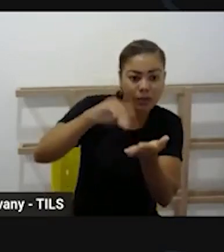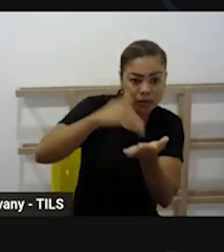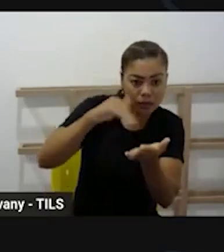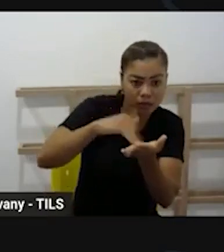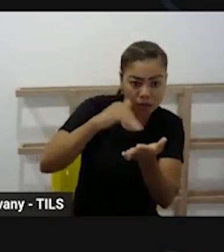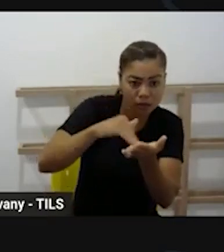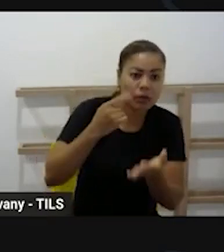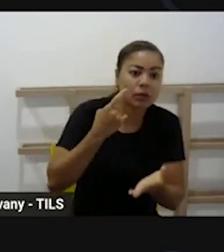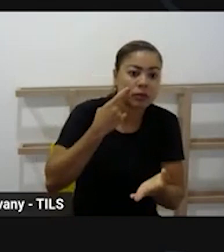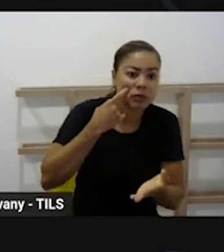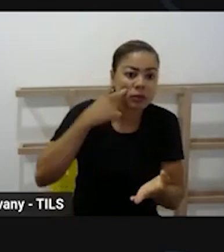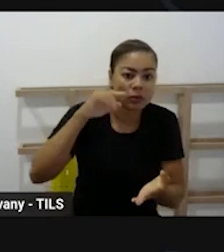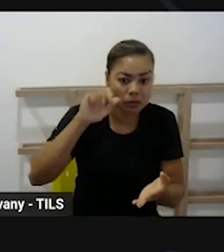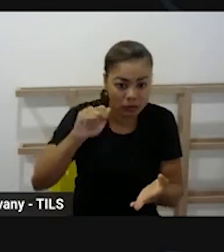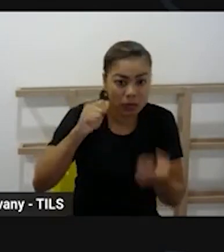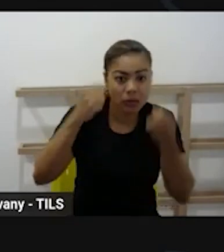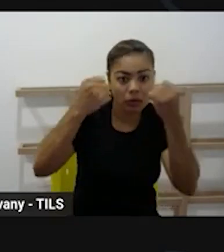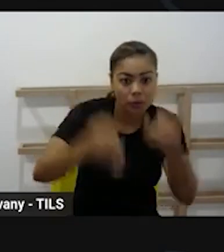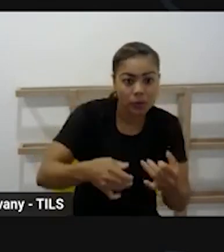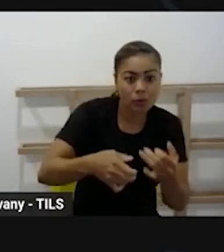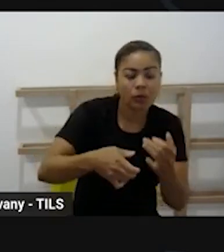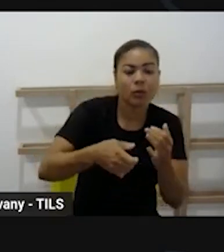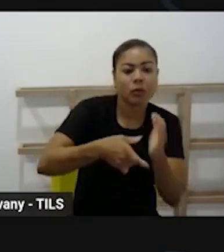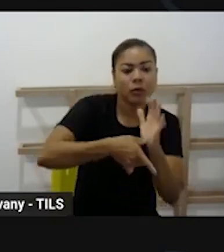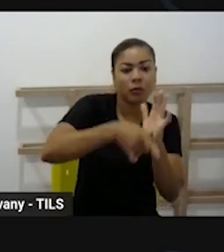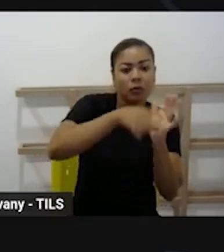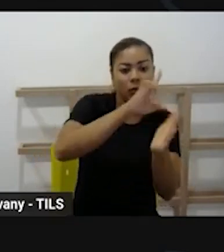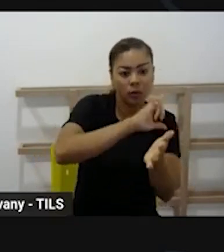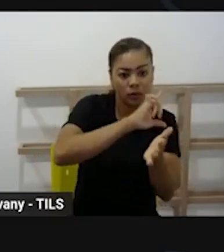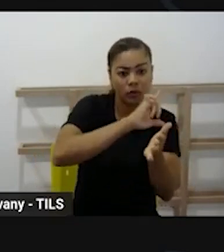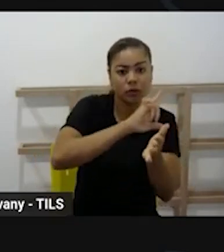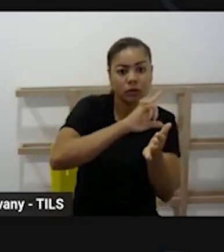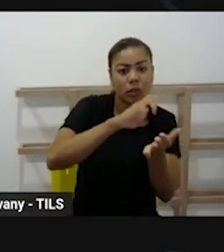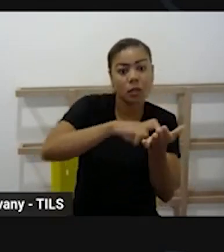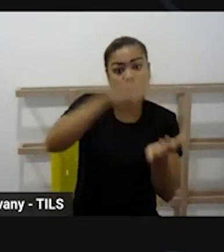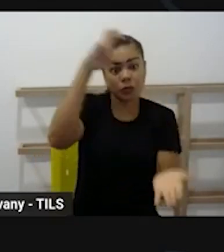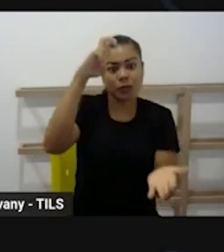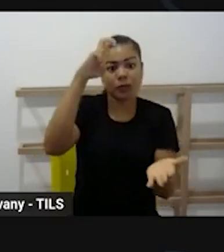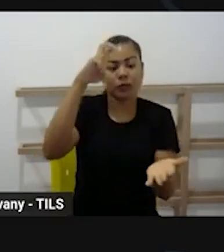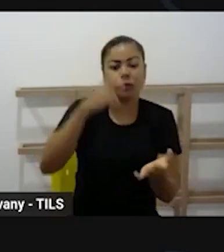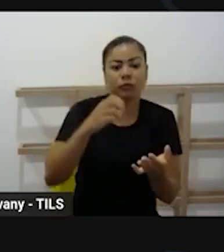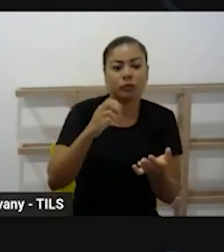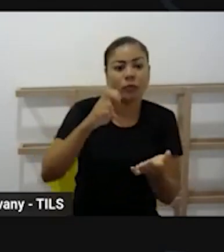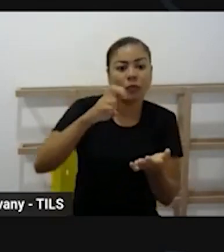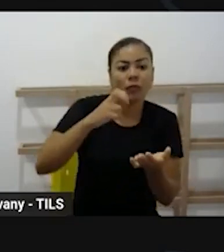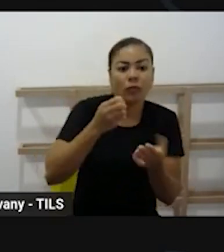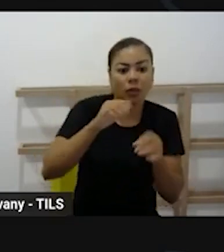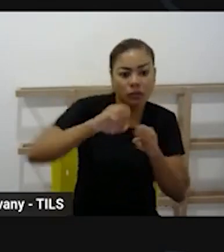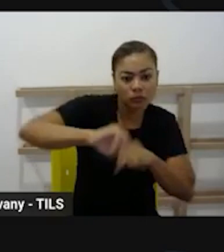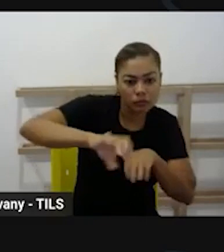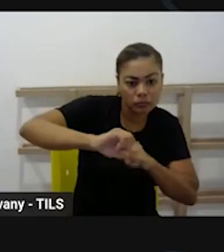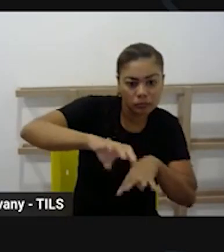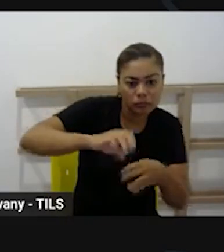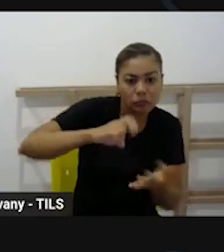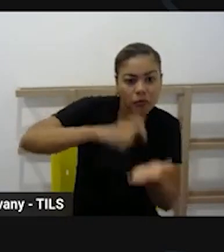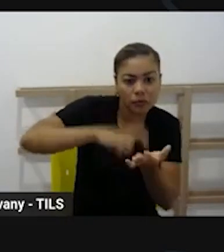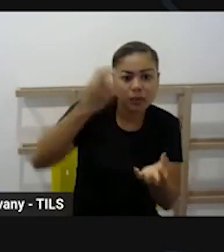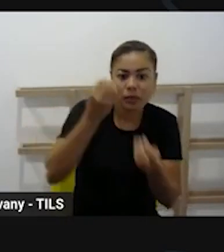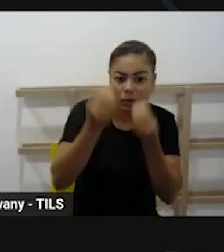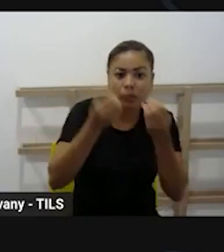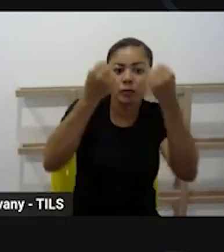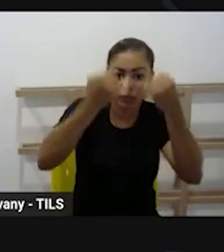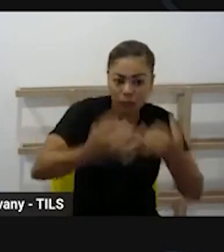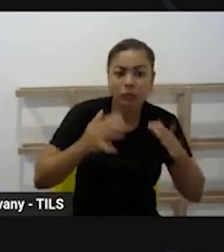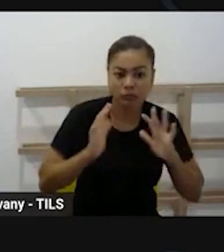sobre a fala de de manhã da abertura no turno matutino então ela tá esclarecendo aí pra todos vocês então voltando a